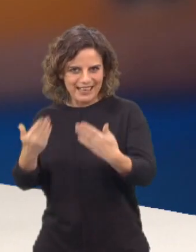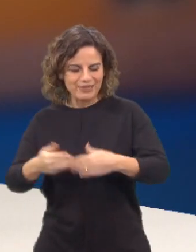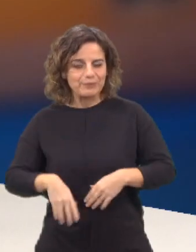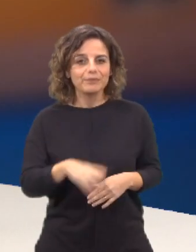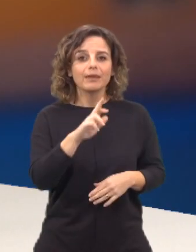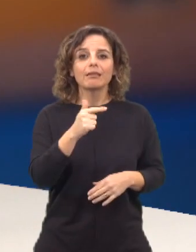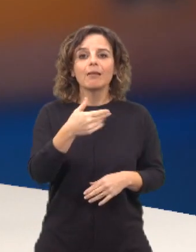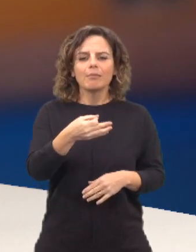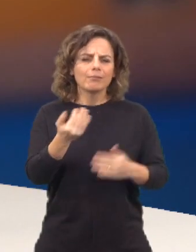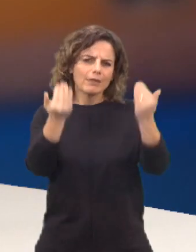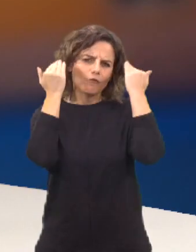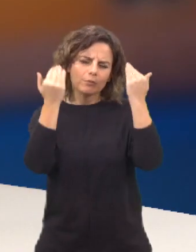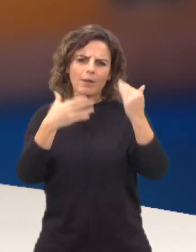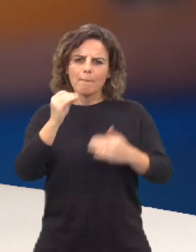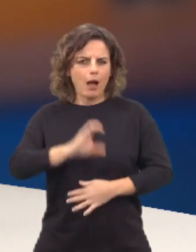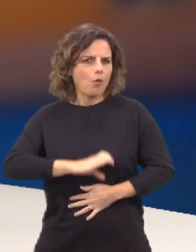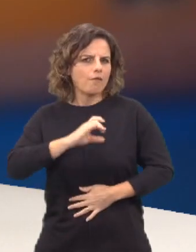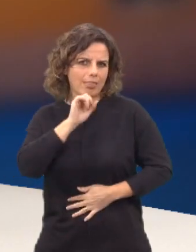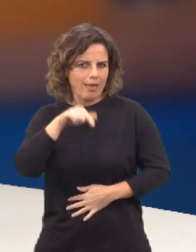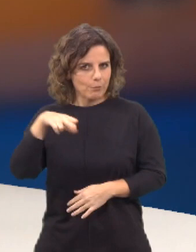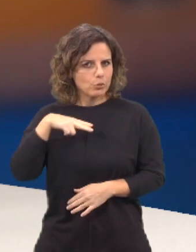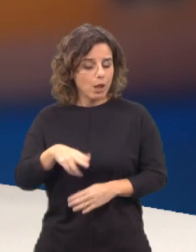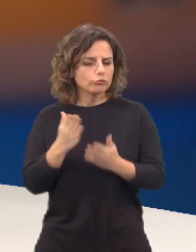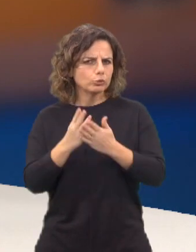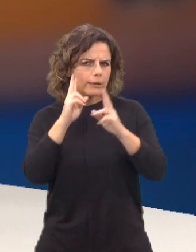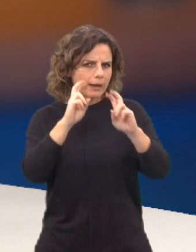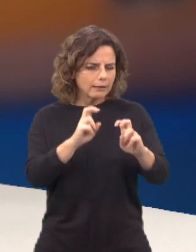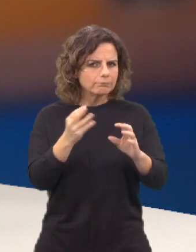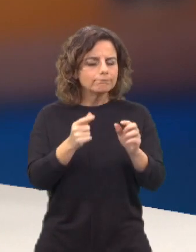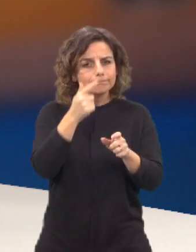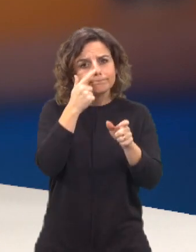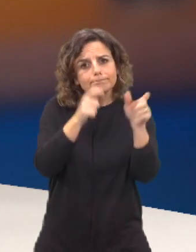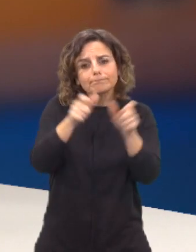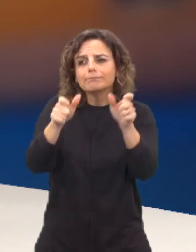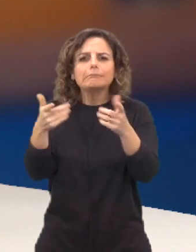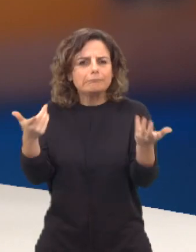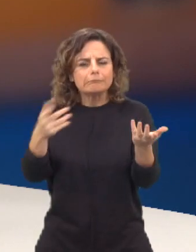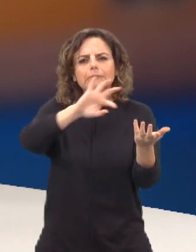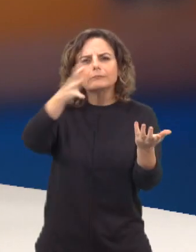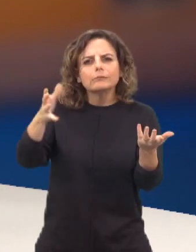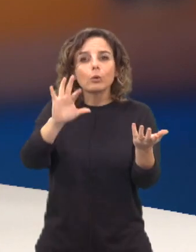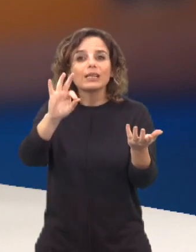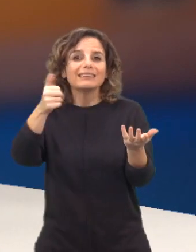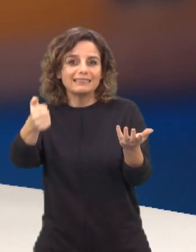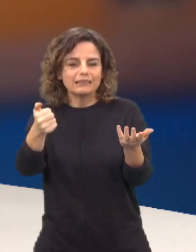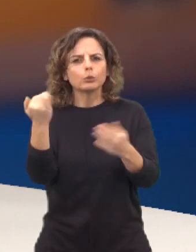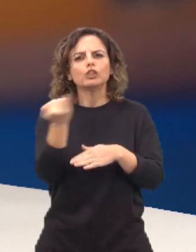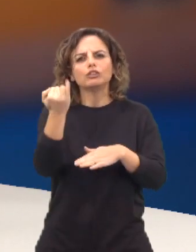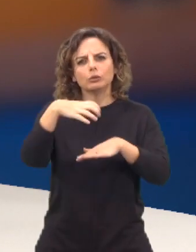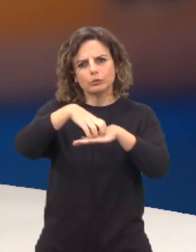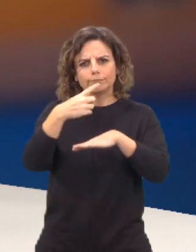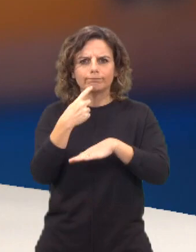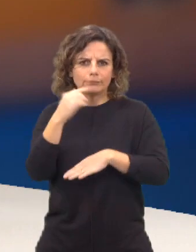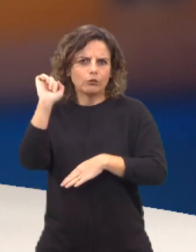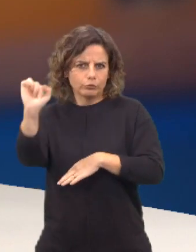A RTP tem a informação mais confiável em Portugal, segundo um estudo realizado em 45 países do mundo pelo Instituto Reuters da